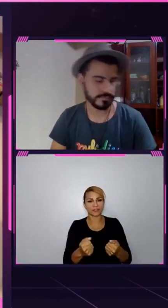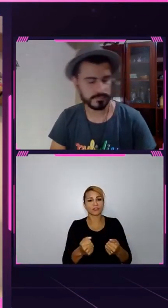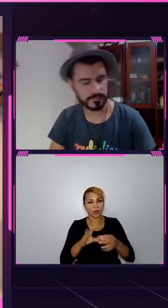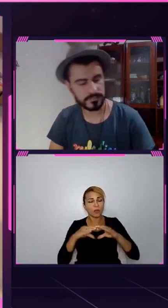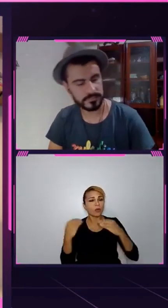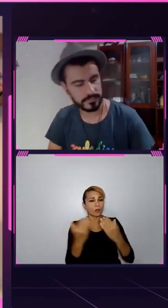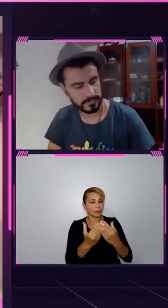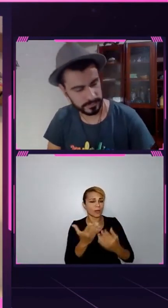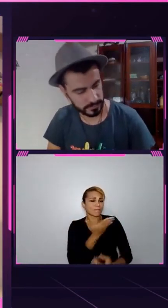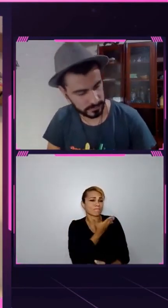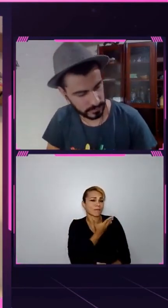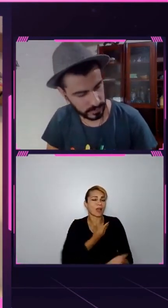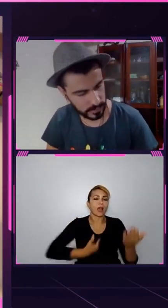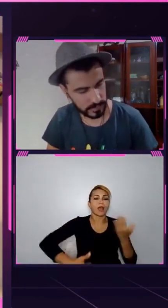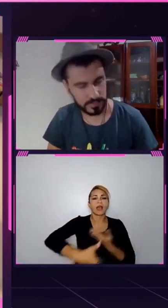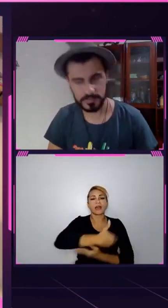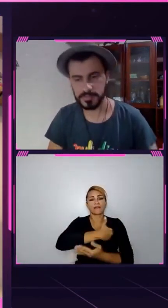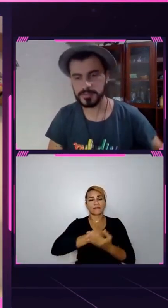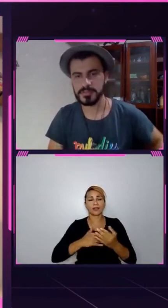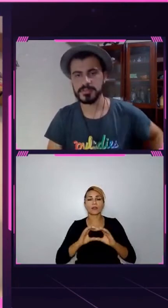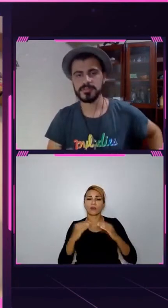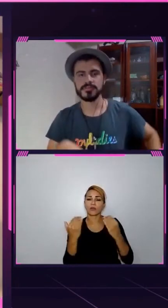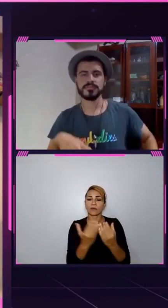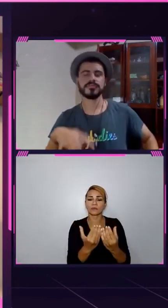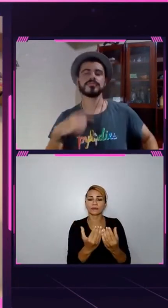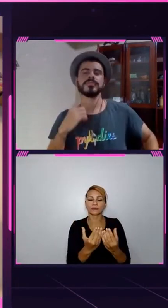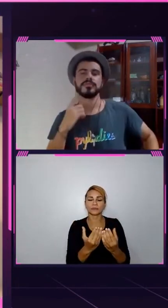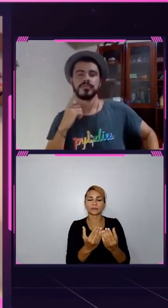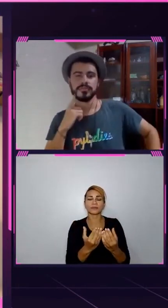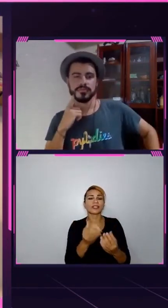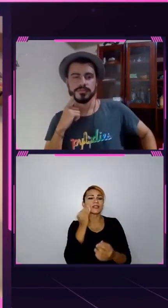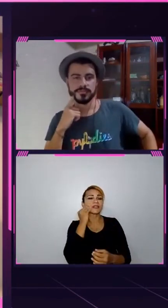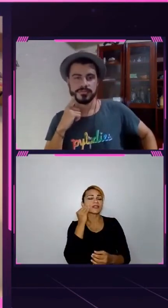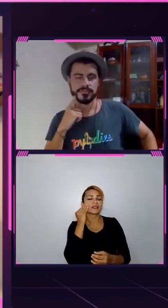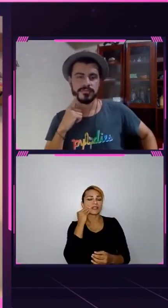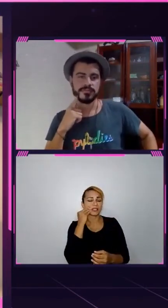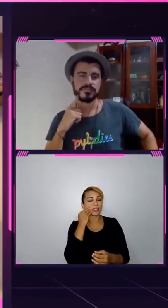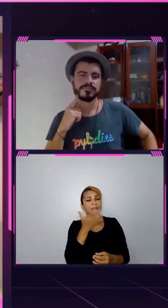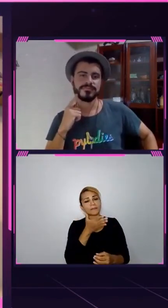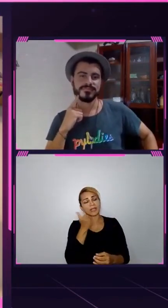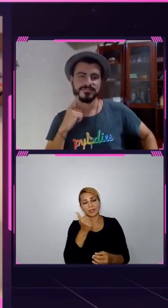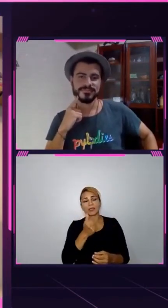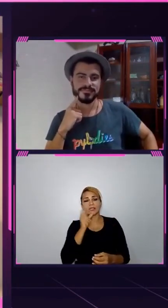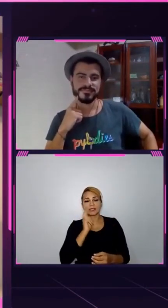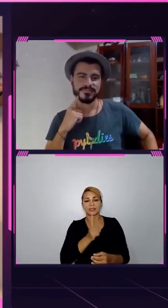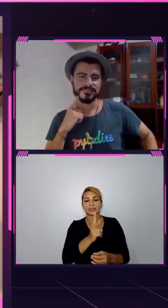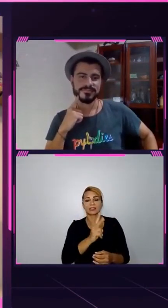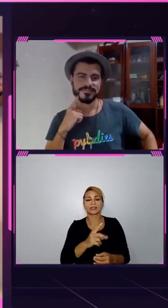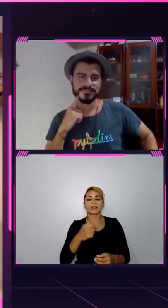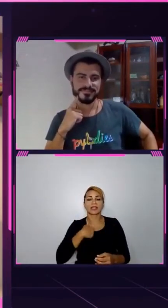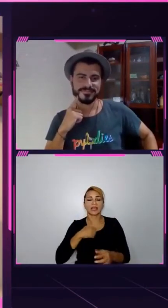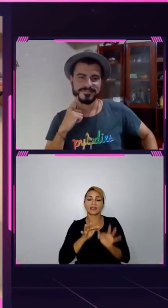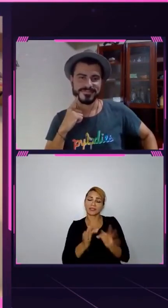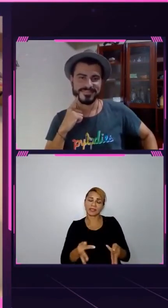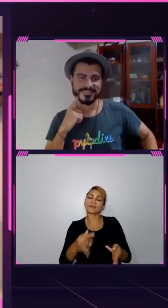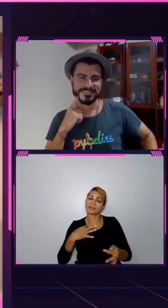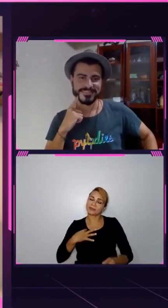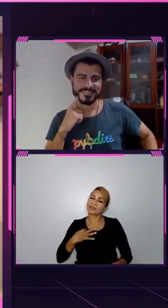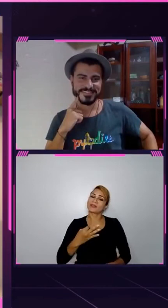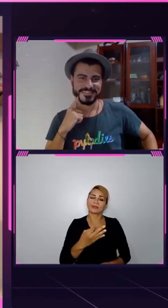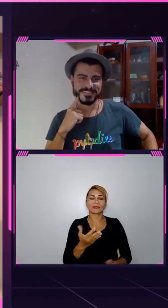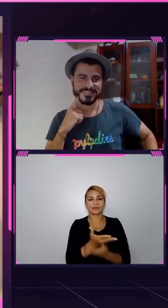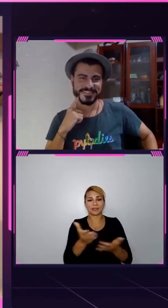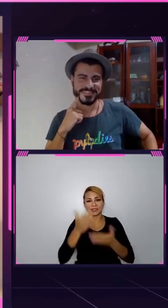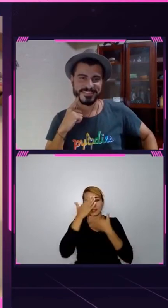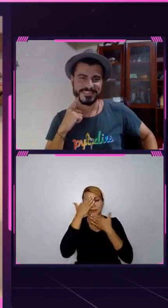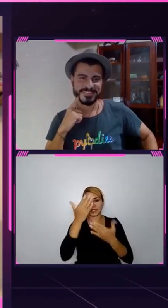amigável, uma comunidade que está tentando ser o melhor sempre, e eu estou simplesmente à disposição de vocês. Obrigada